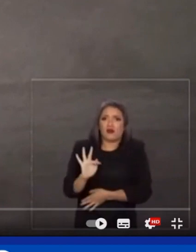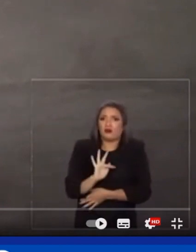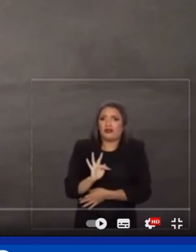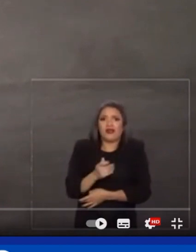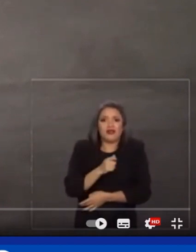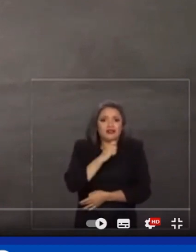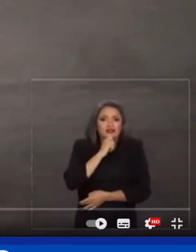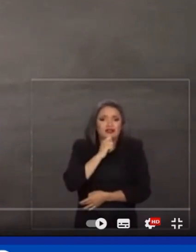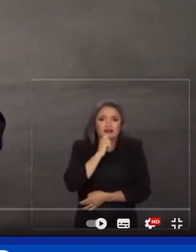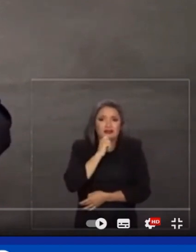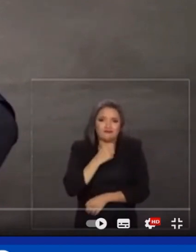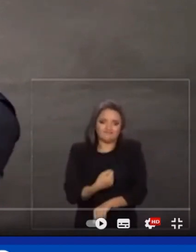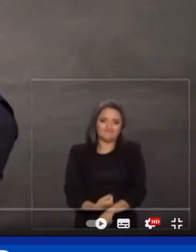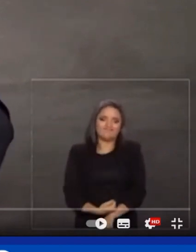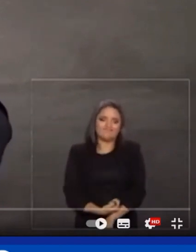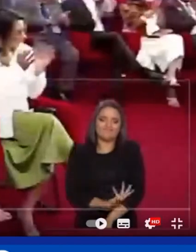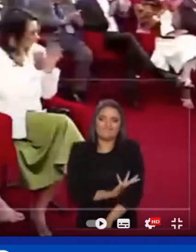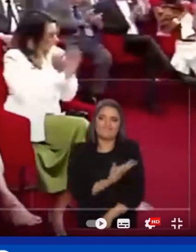O diploma...